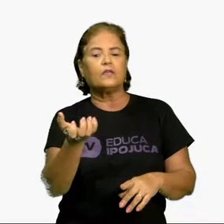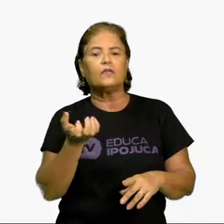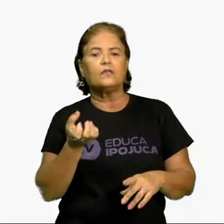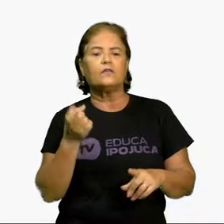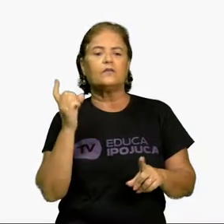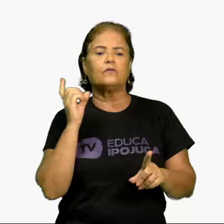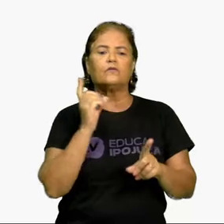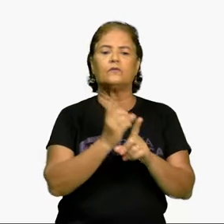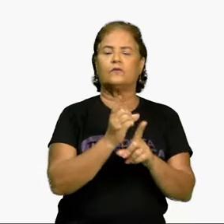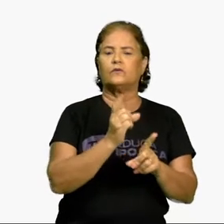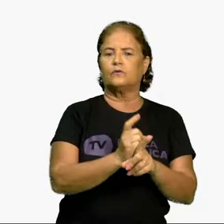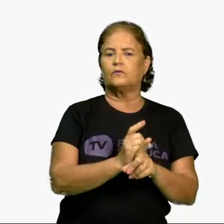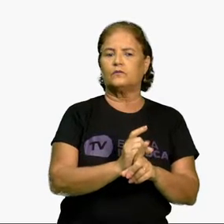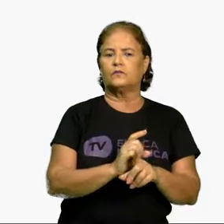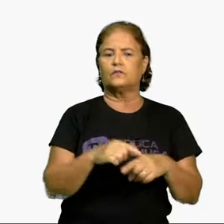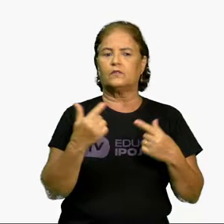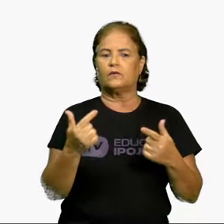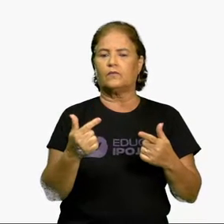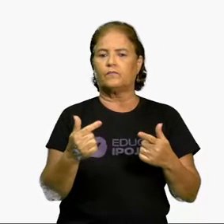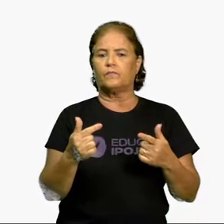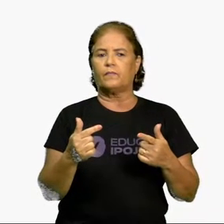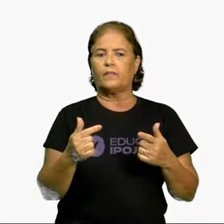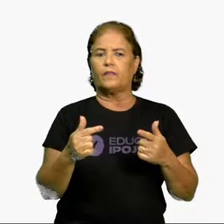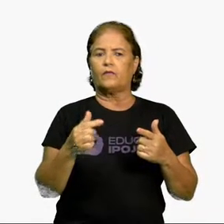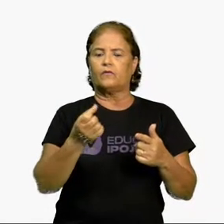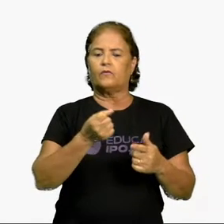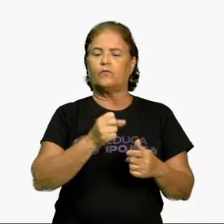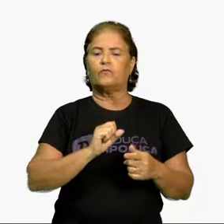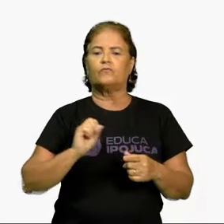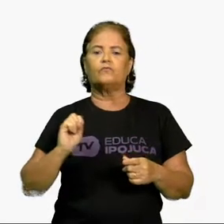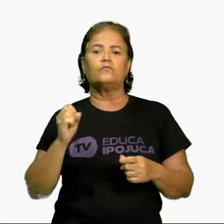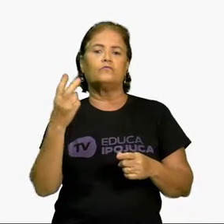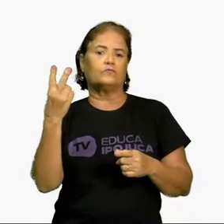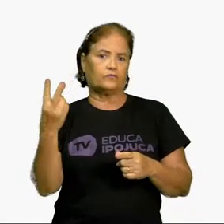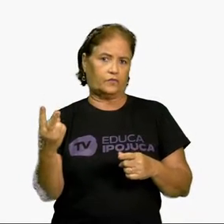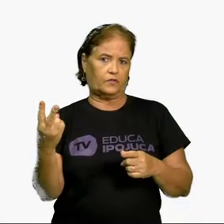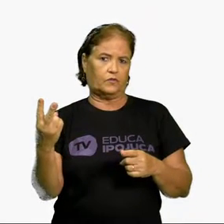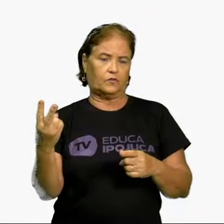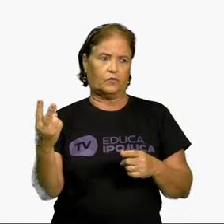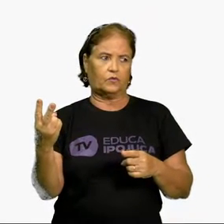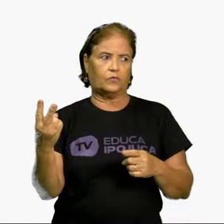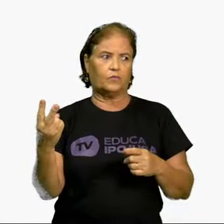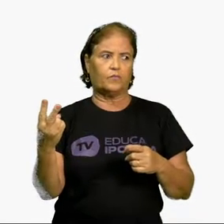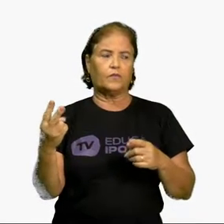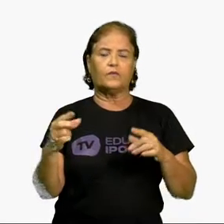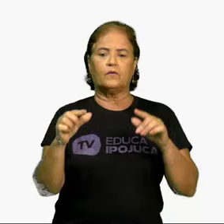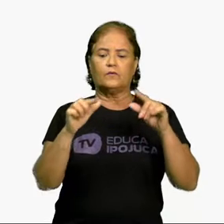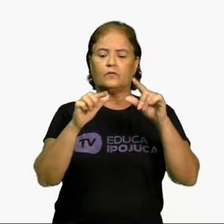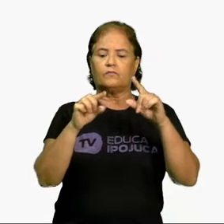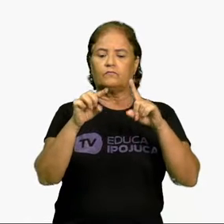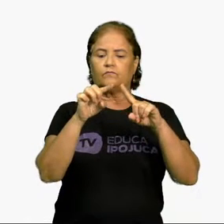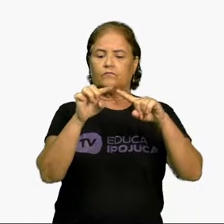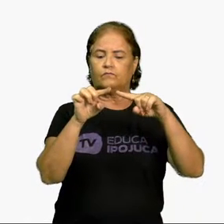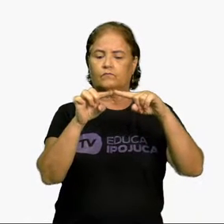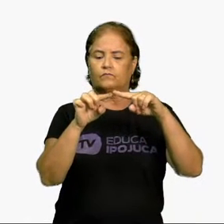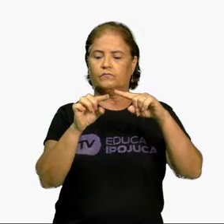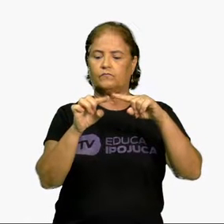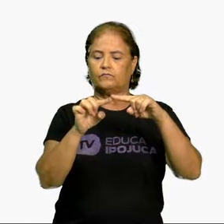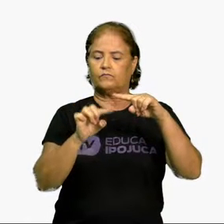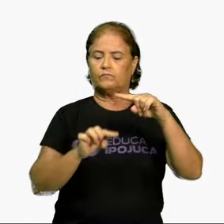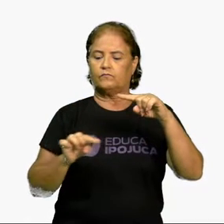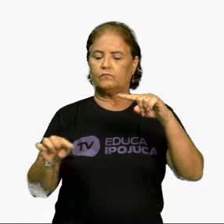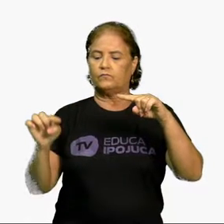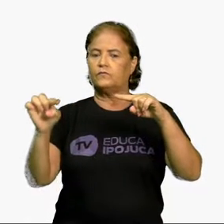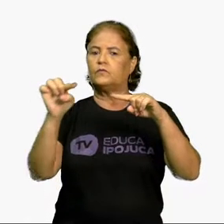E eles queriam descobrir que valor era a diagonal desse quadrado de lado 1.